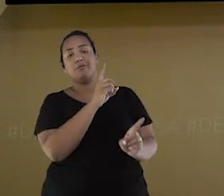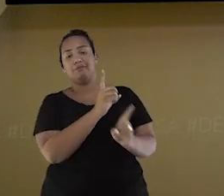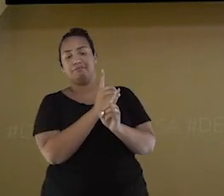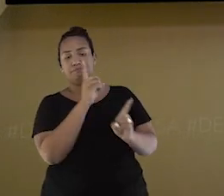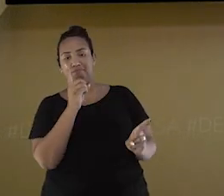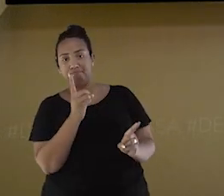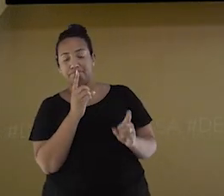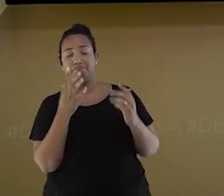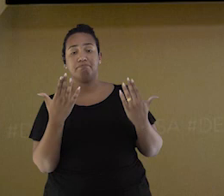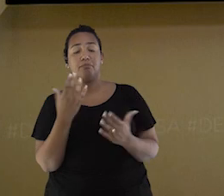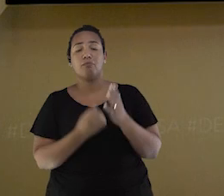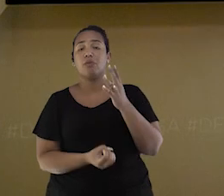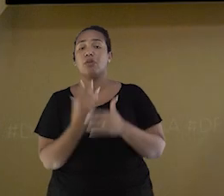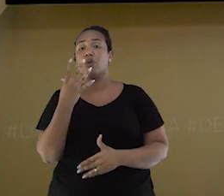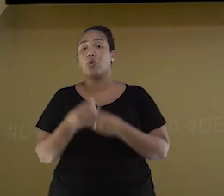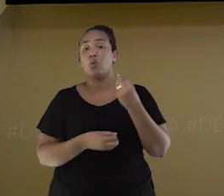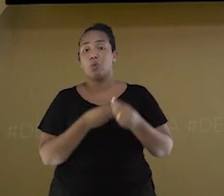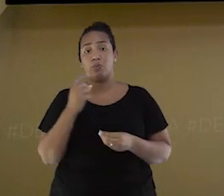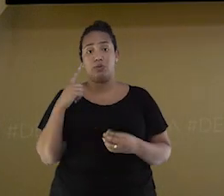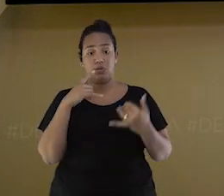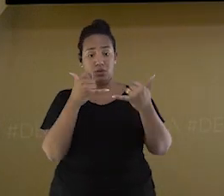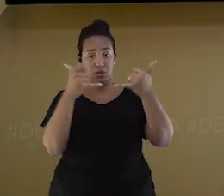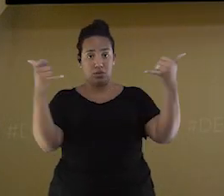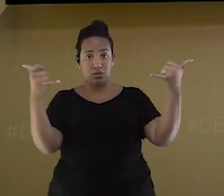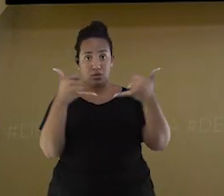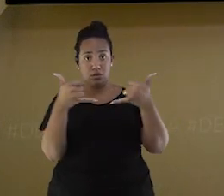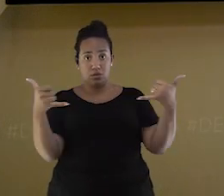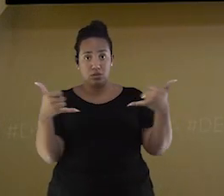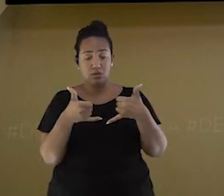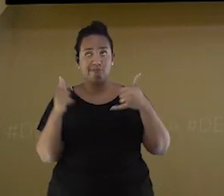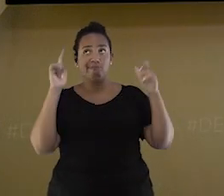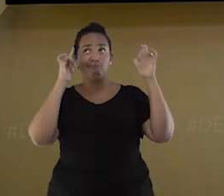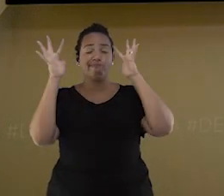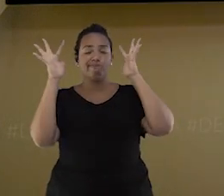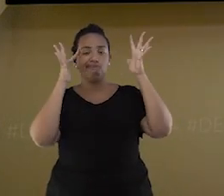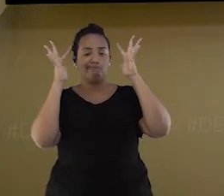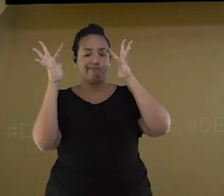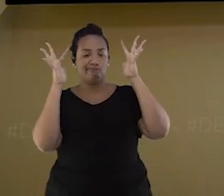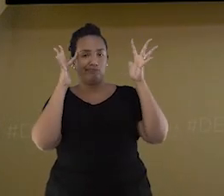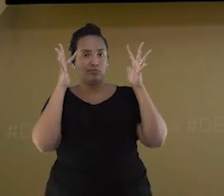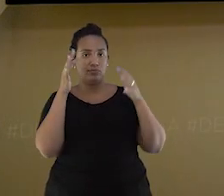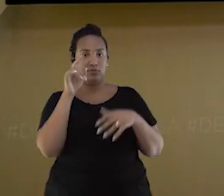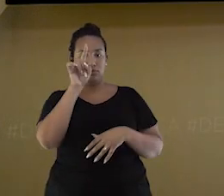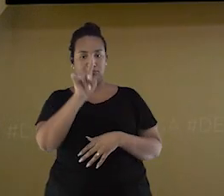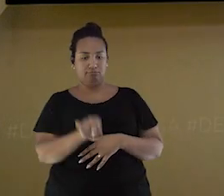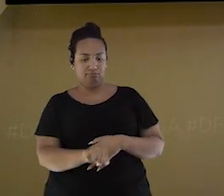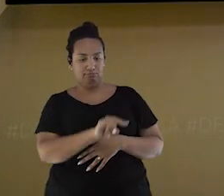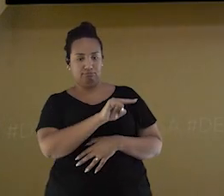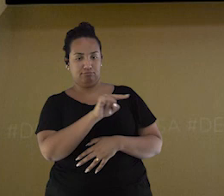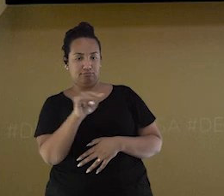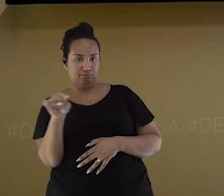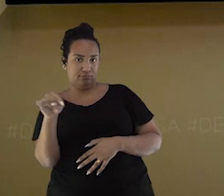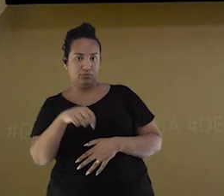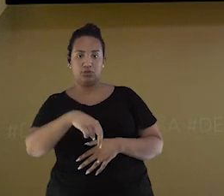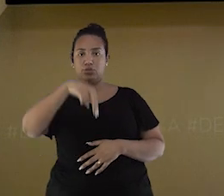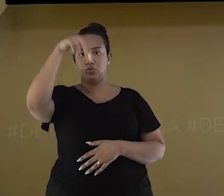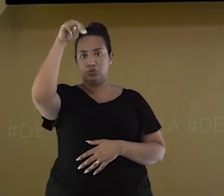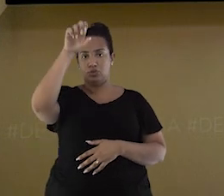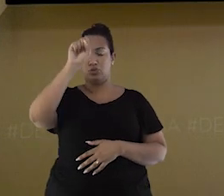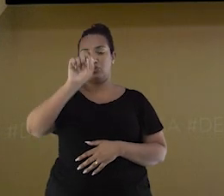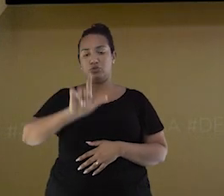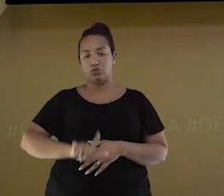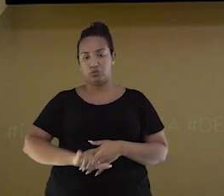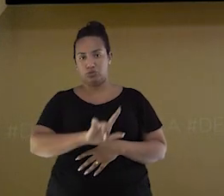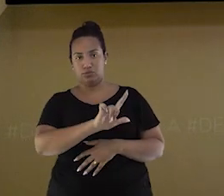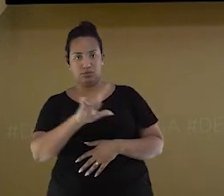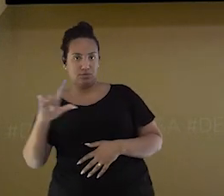de linhas imaginárias, traçadas paralelamente entre si, nos sentidos norte-sul